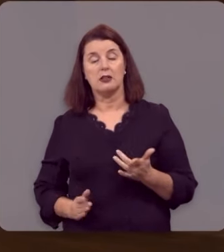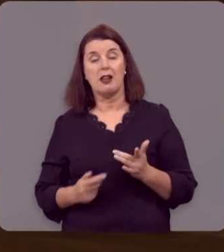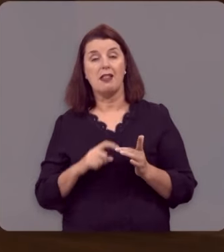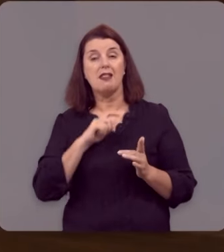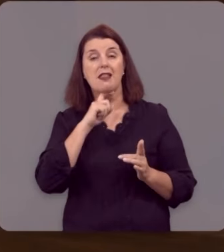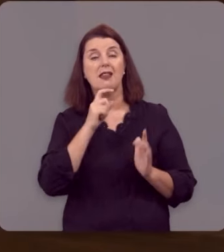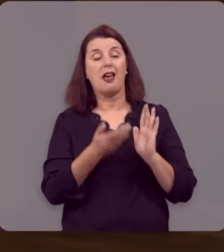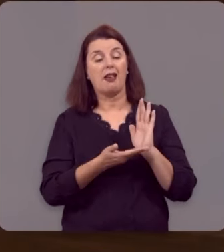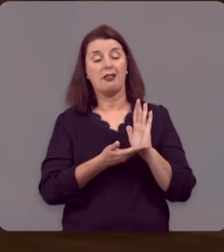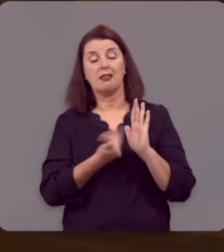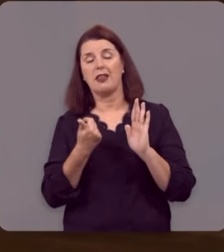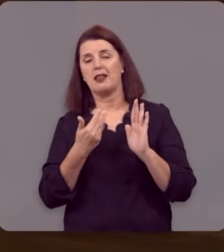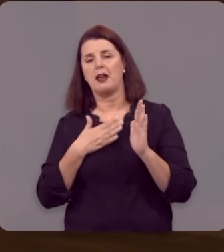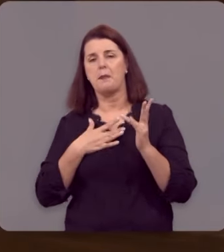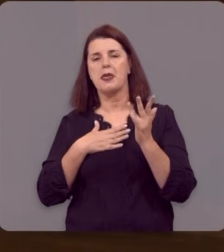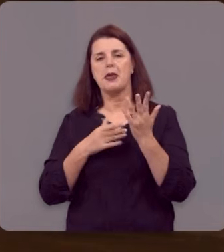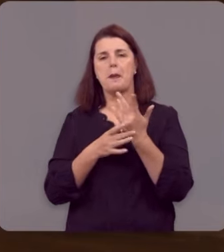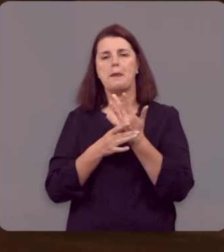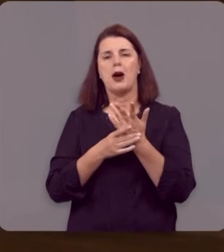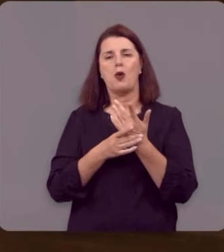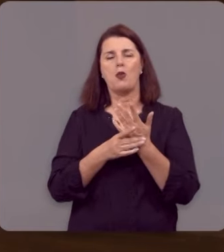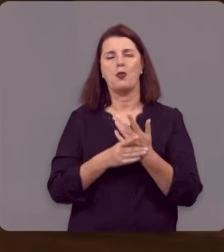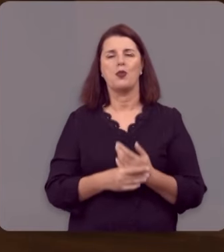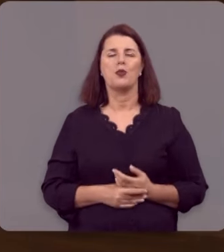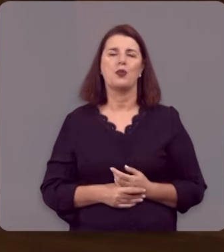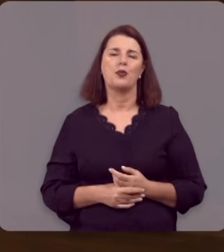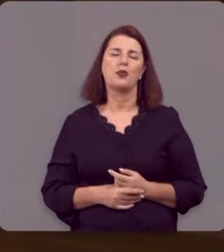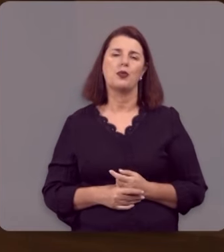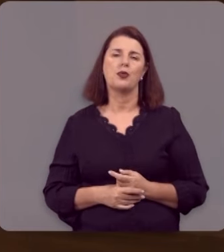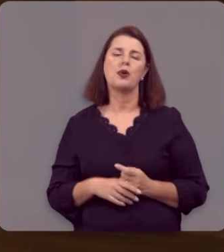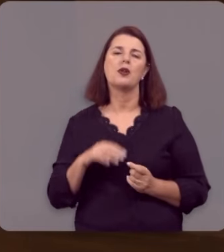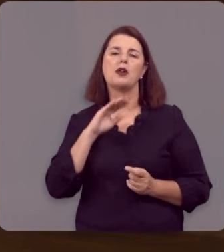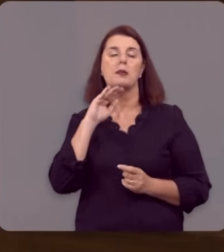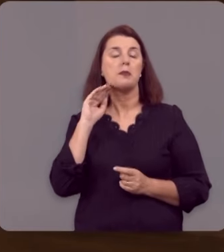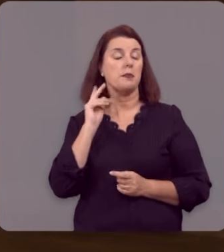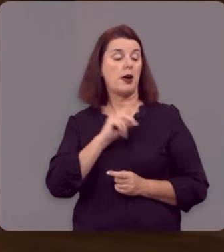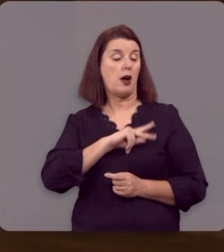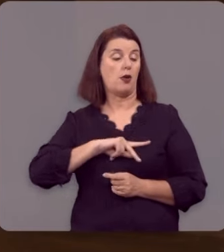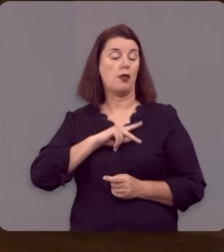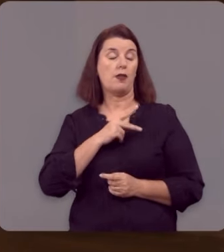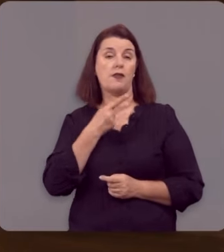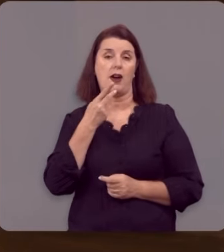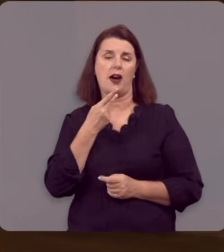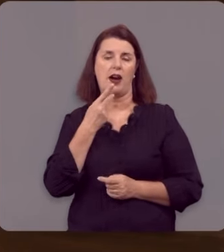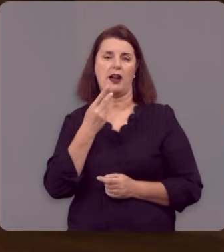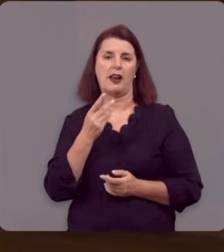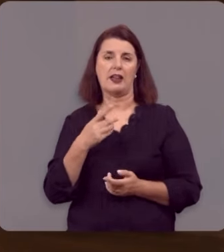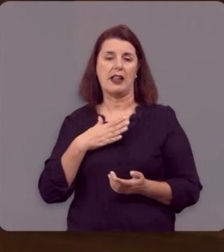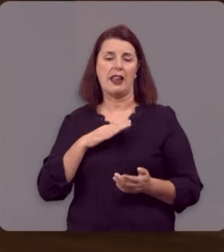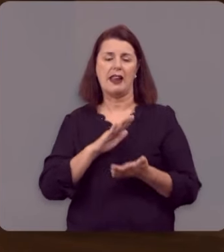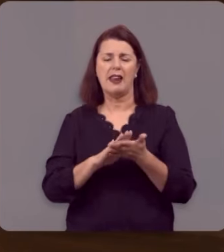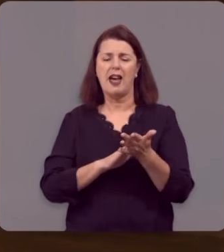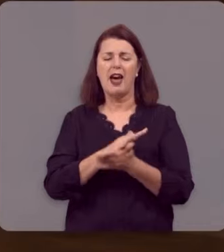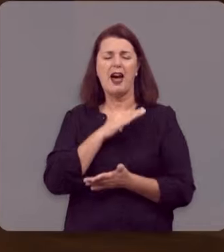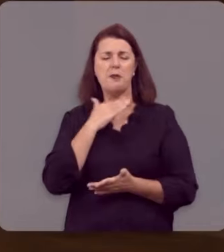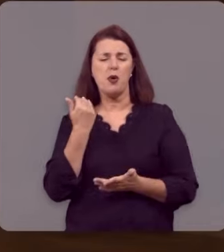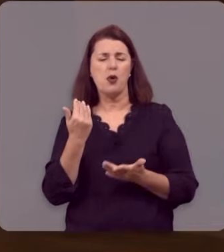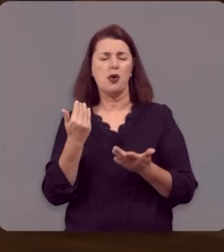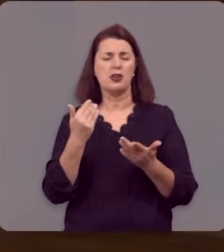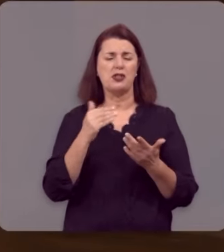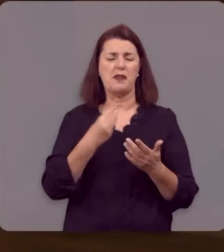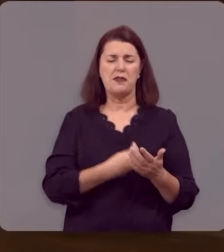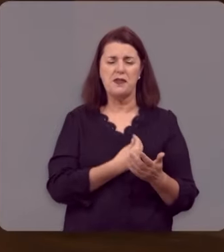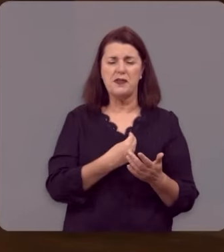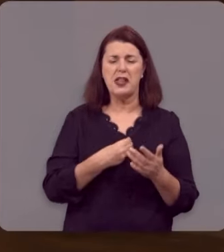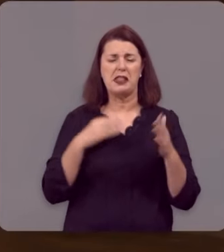ninguém pode arrebatar você. O apóstolo Paulo vai dizer, porque eu estou bem certo de que nem a morte, nem a vida, nem anjos,